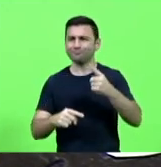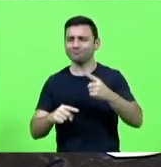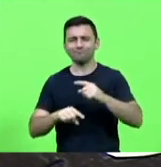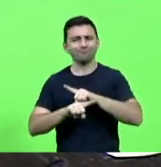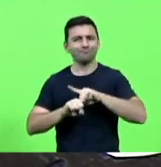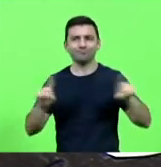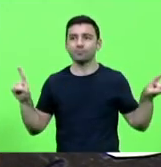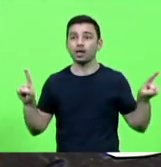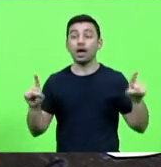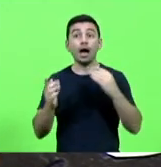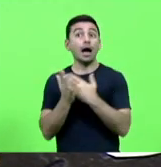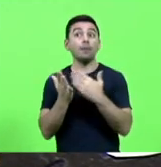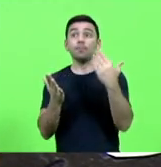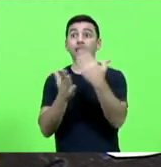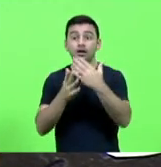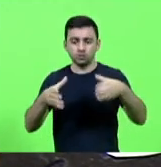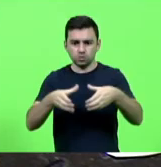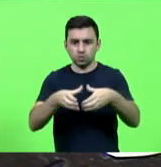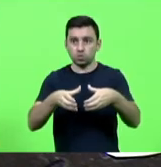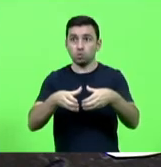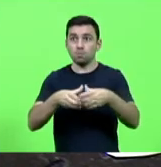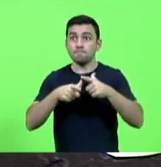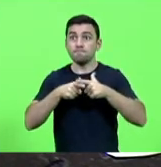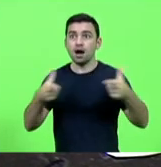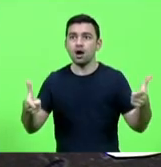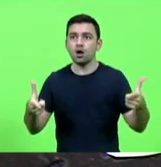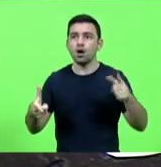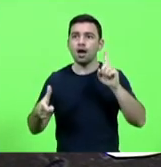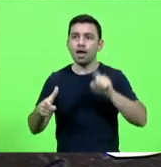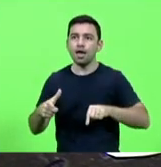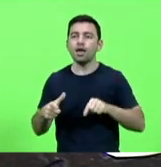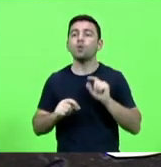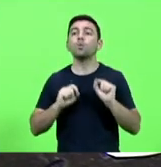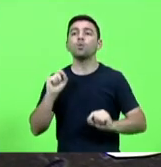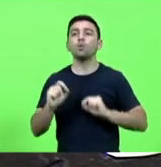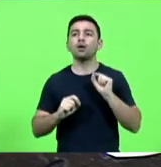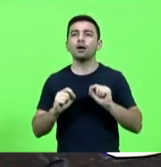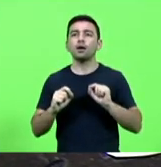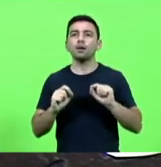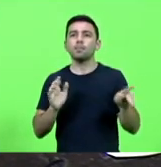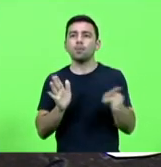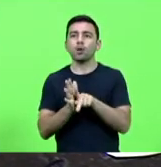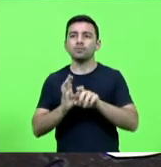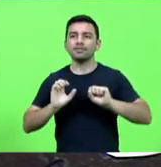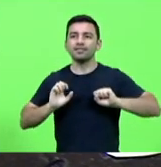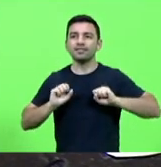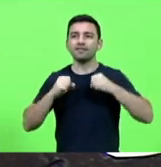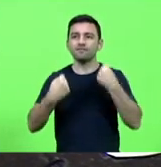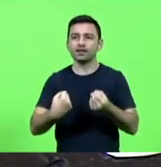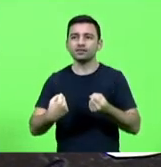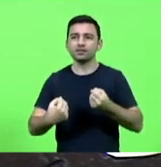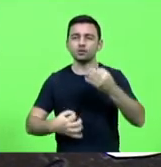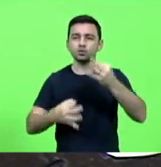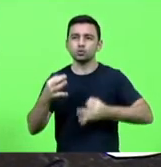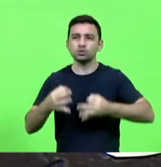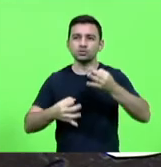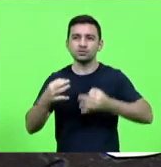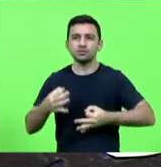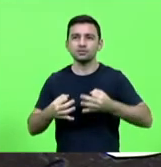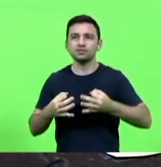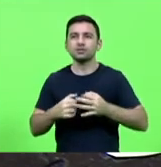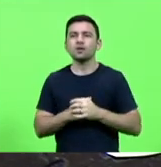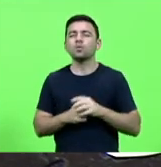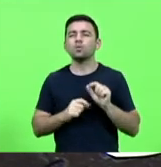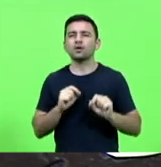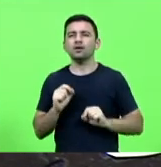a maior frente parlamentar do Brasil é a frente parlamentar de defesa e de justiça notarial é